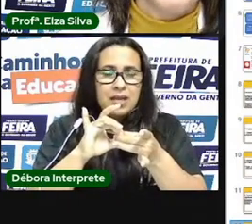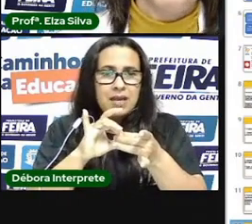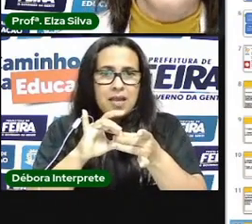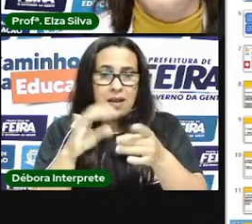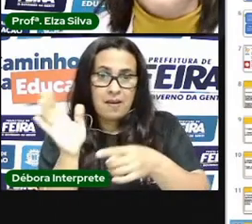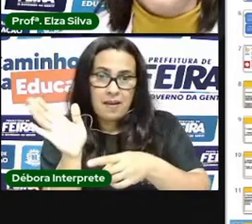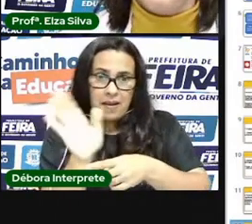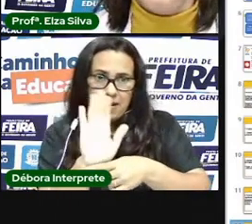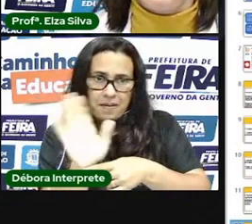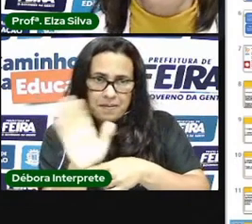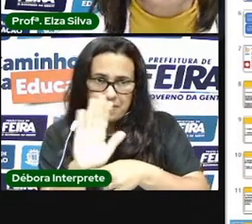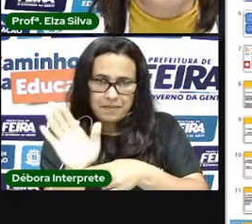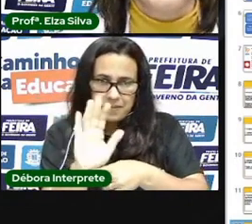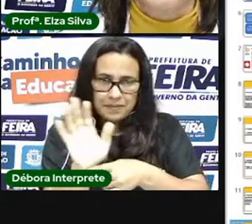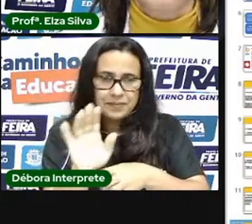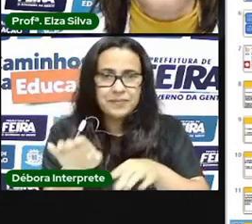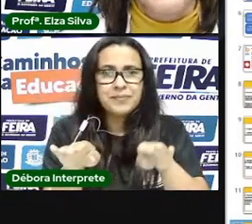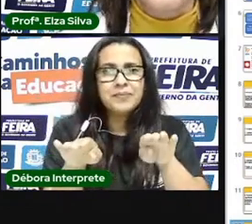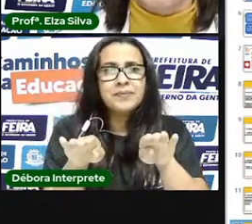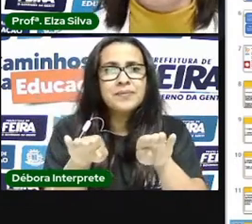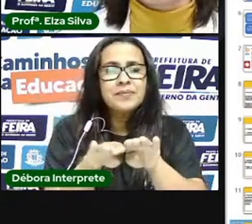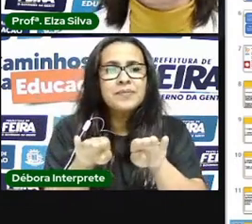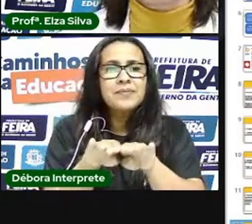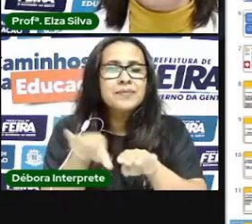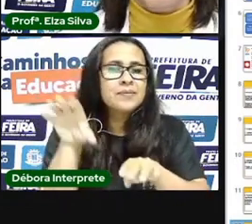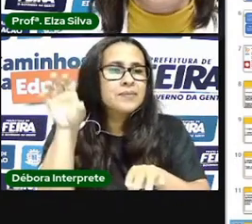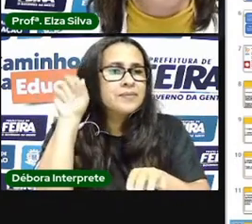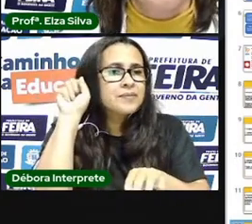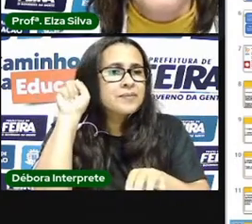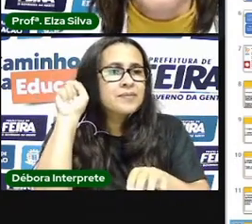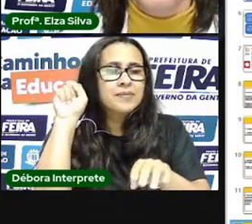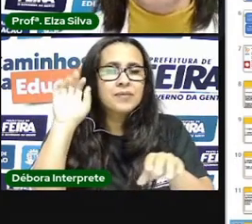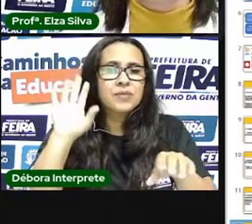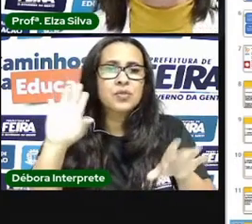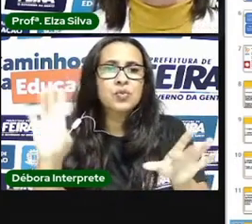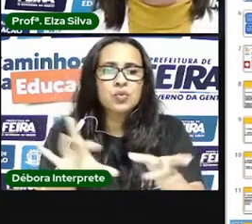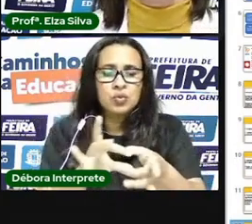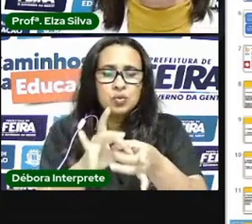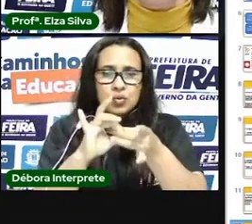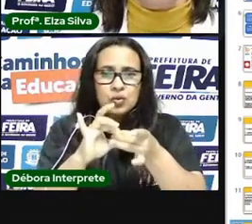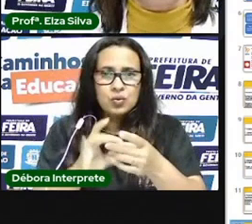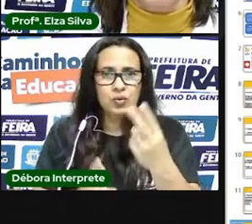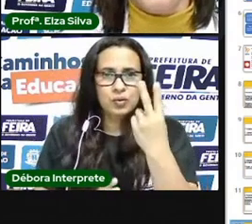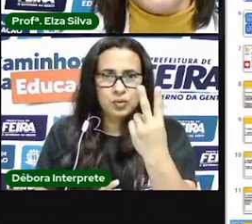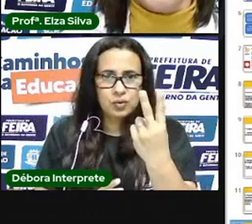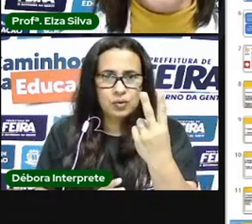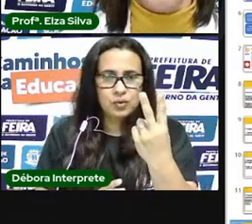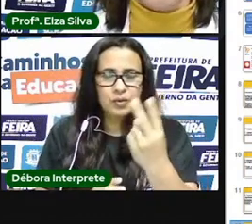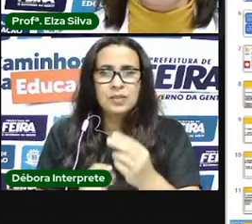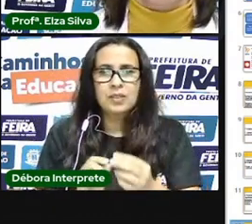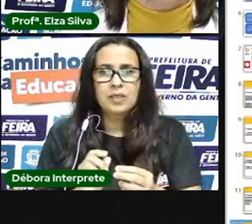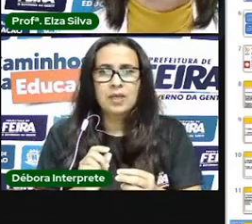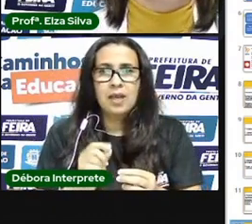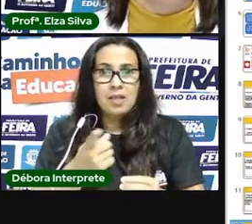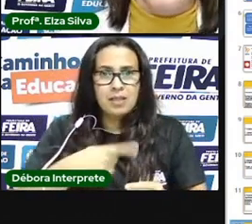surpreendentes que nos prendem na frente da televisão na frente do computador por horas